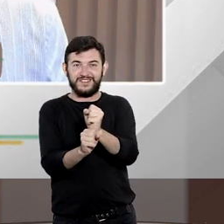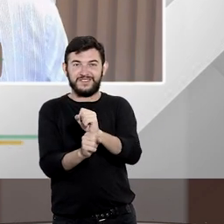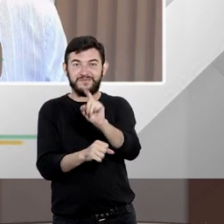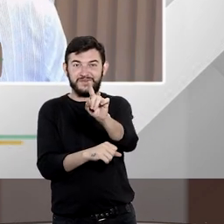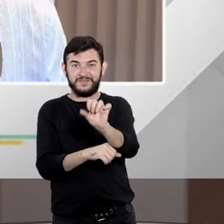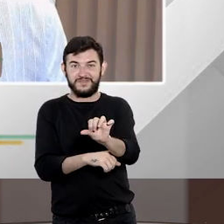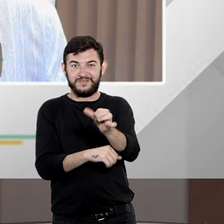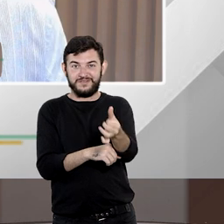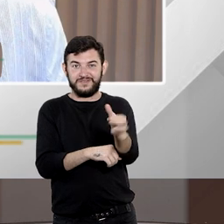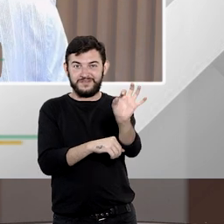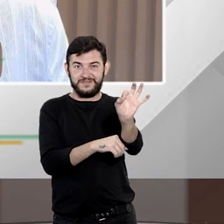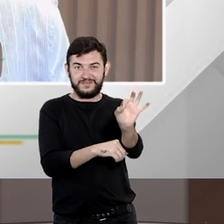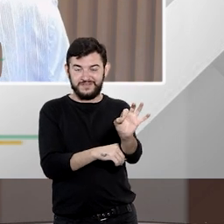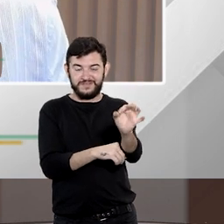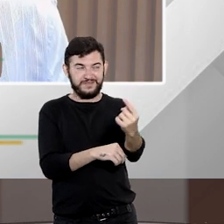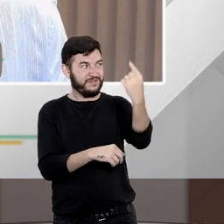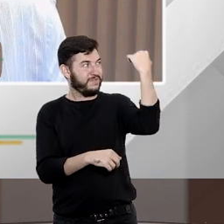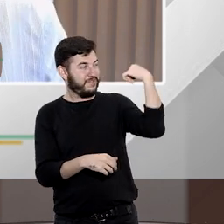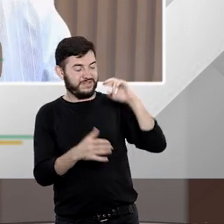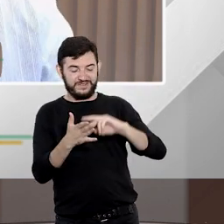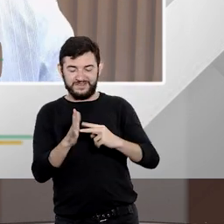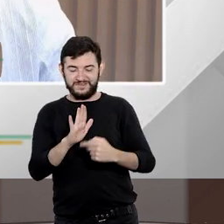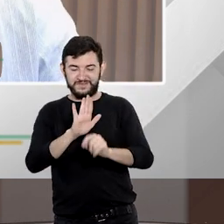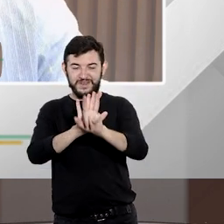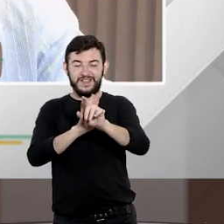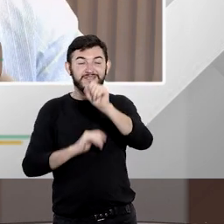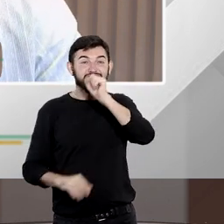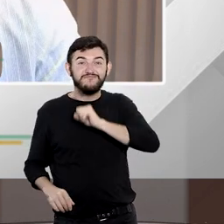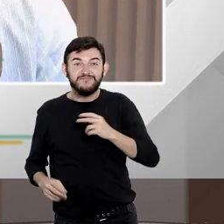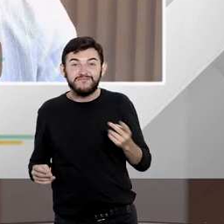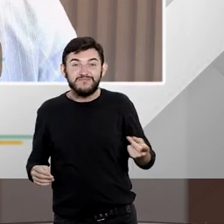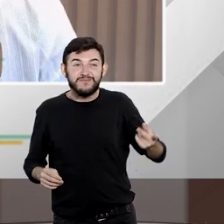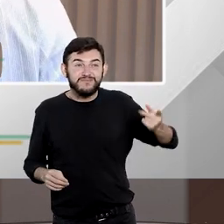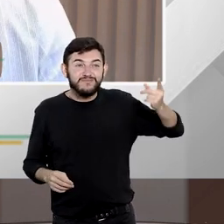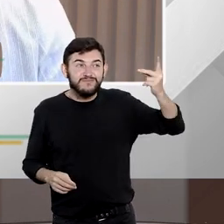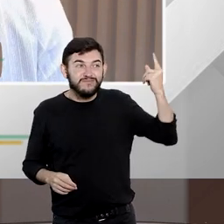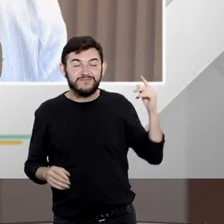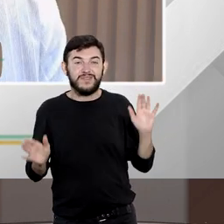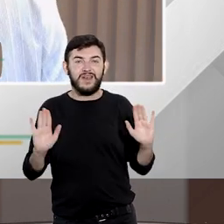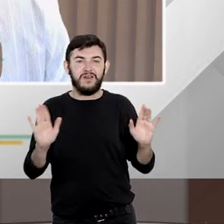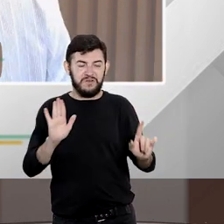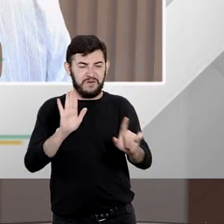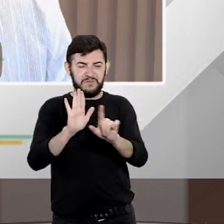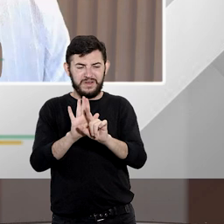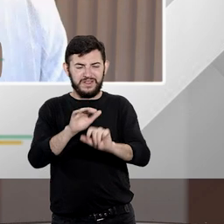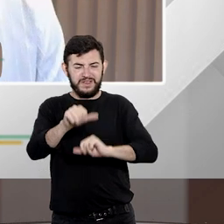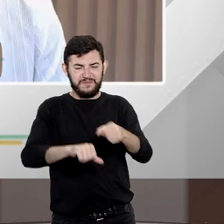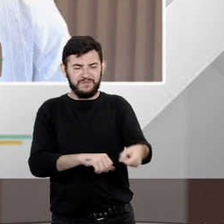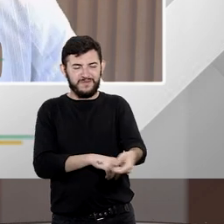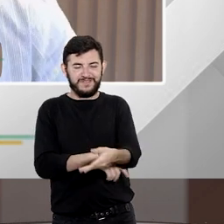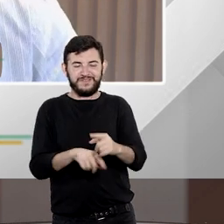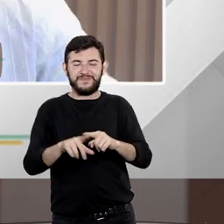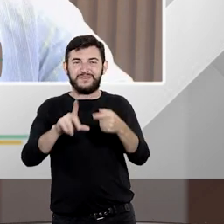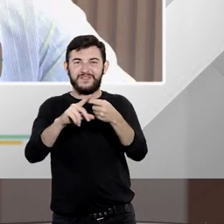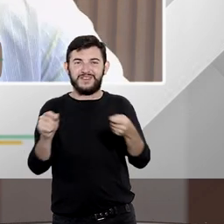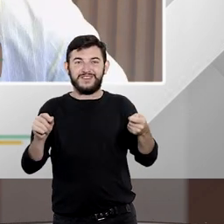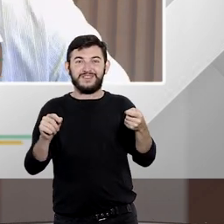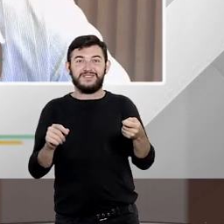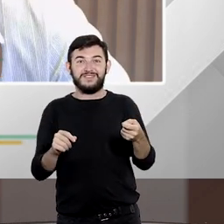não significa que ela seja uma lei antiga ela é uma lei extremamente moderna no artigo segundo da lei